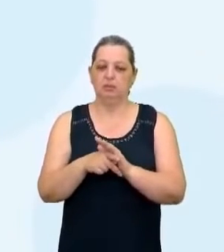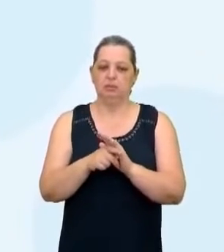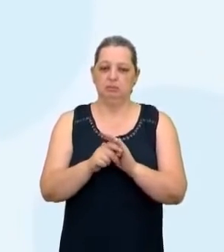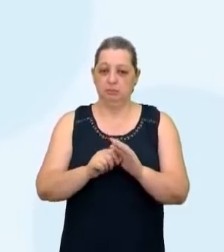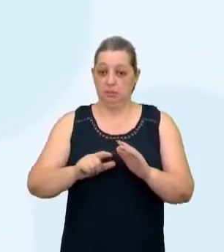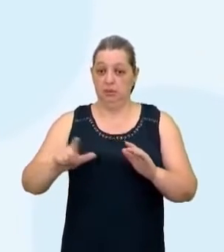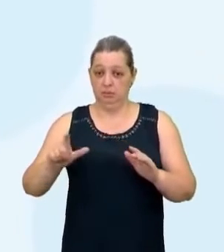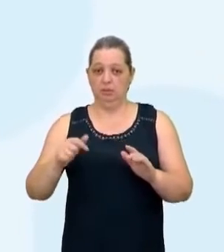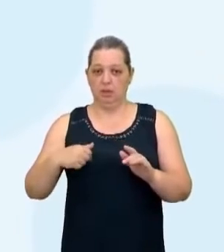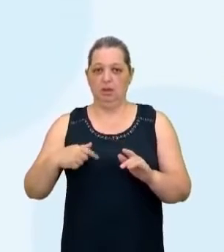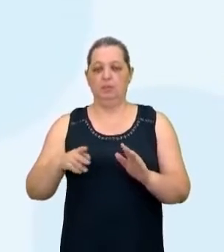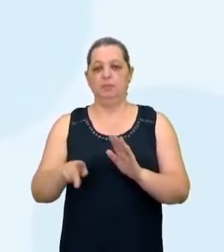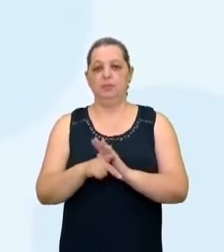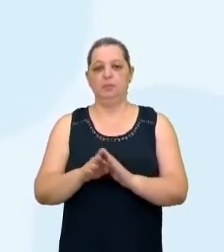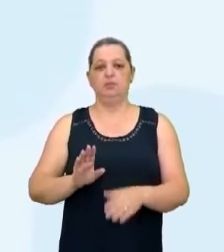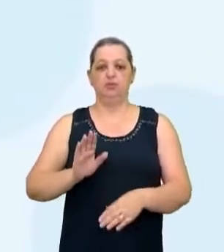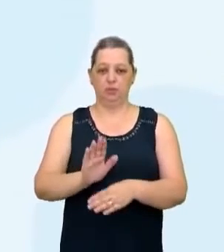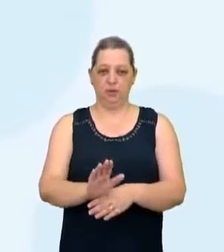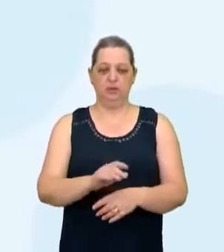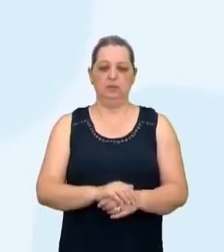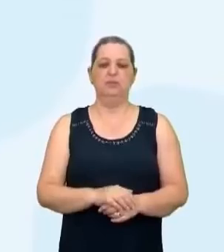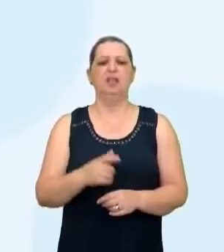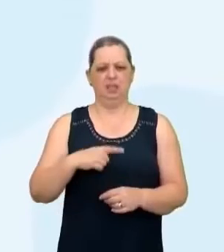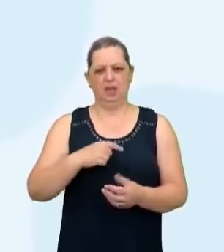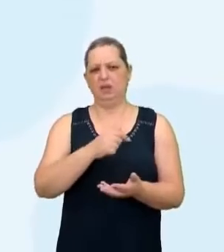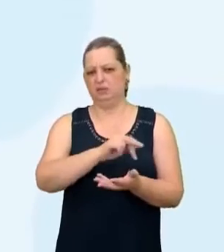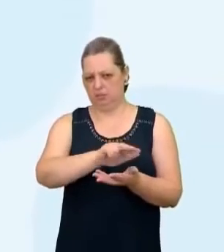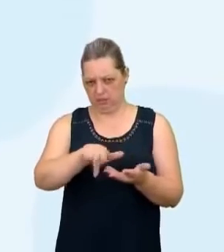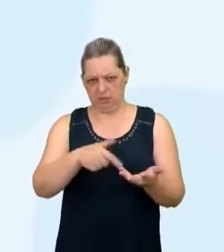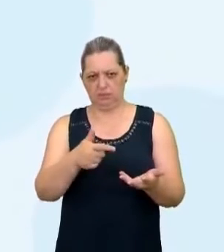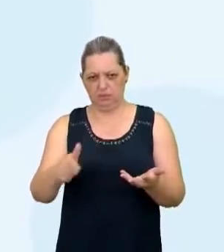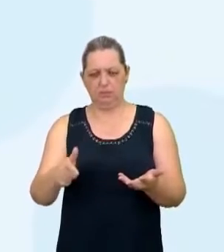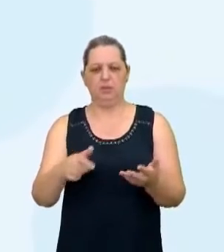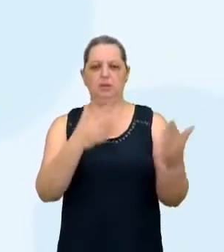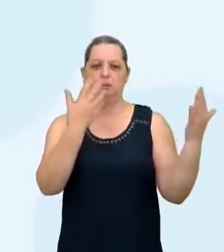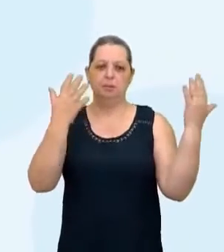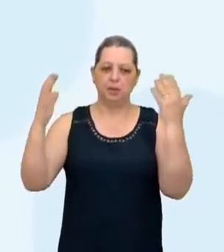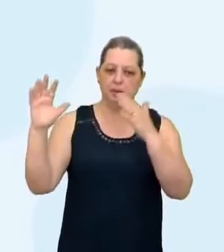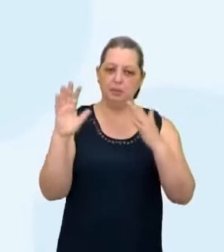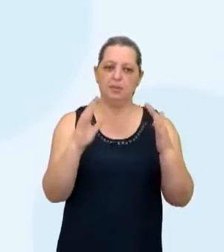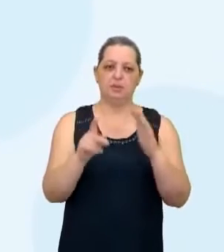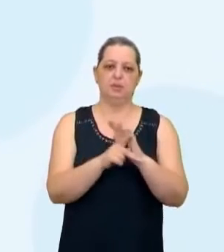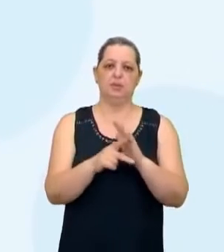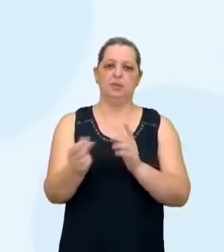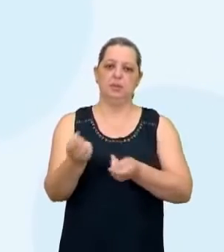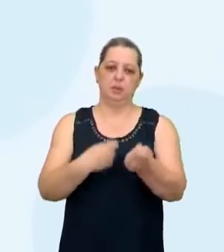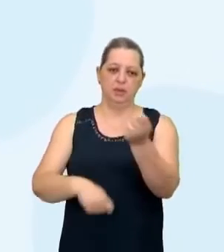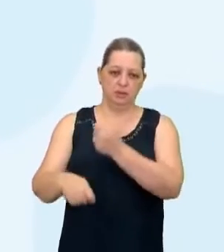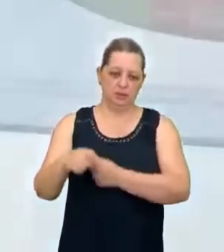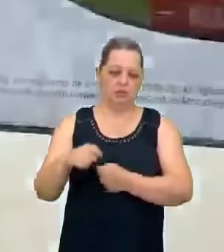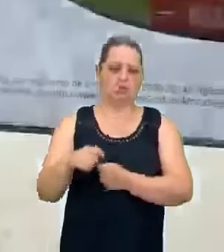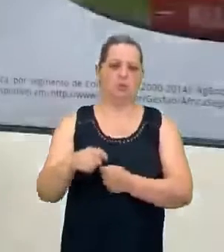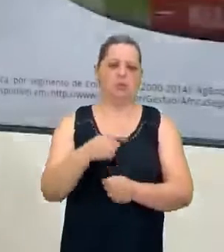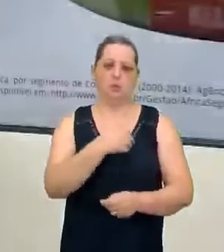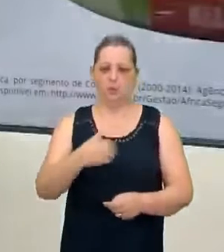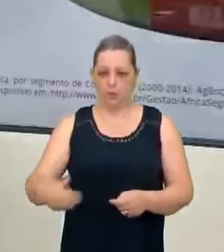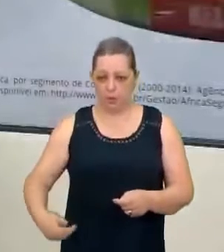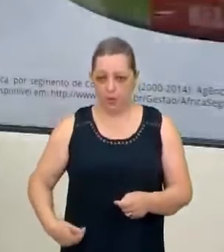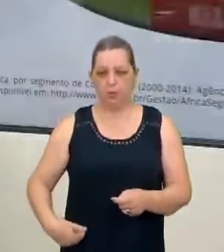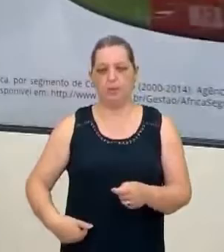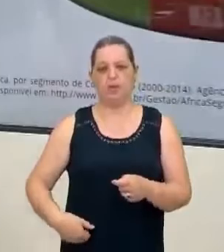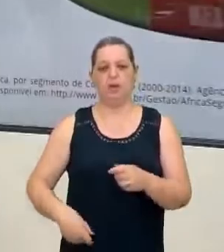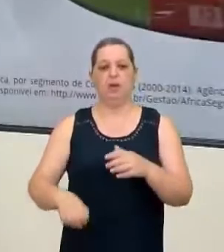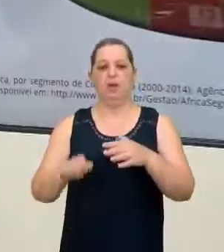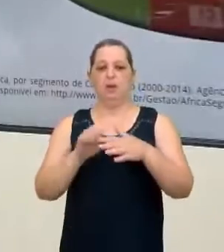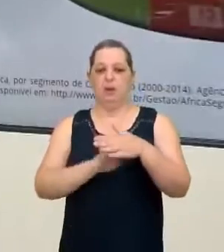porcentagem de cooperação. Mas tem outras aí também, né, que meio ambiente, administração pública, indústria e comércio. Mas é